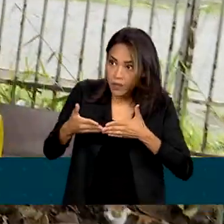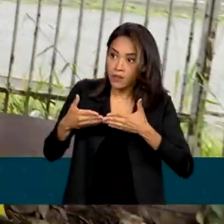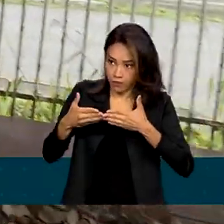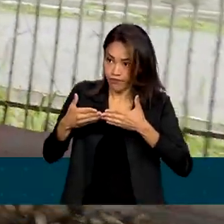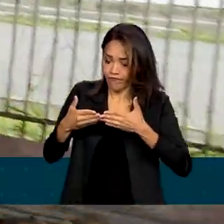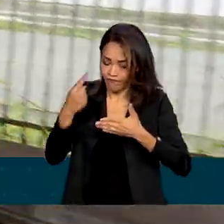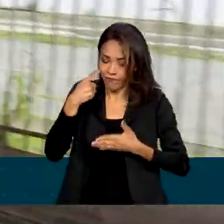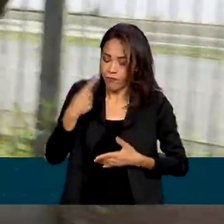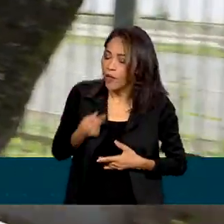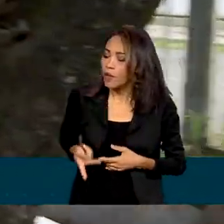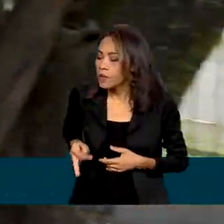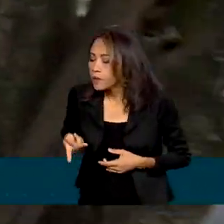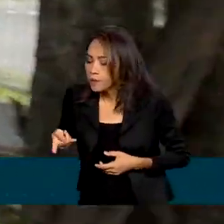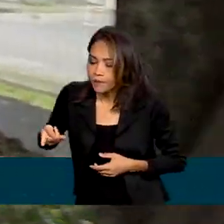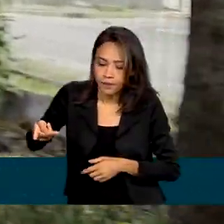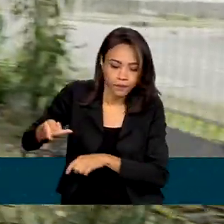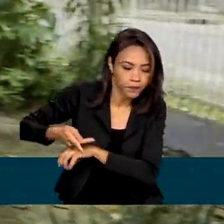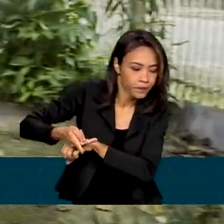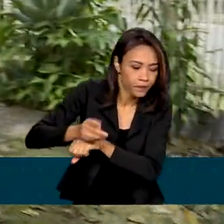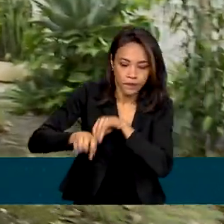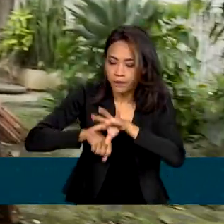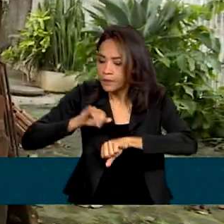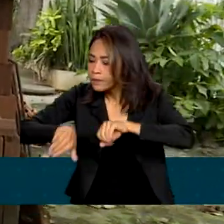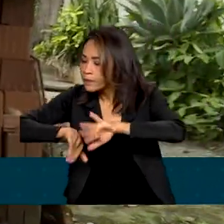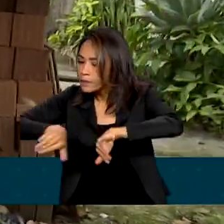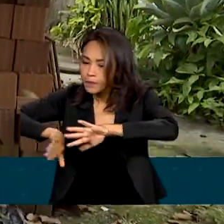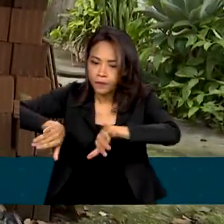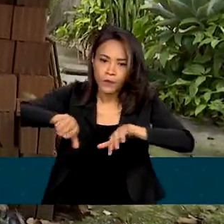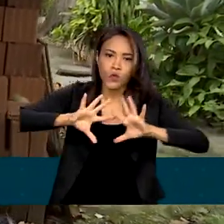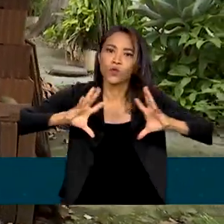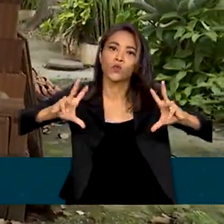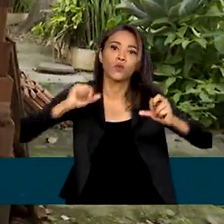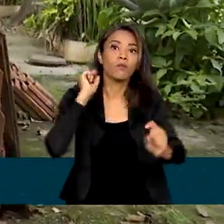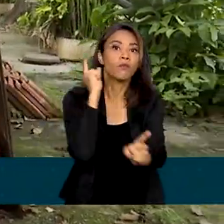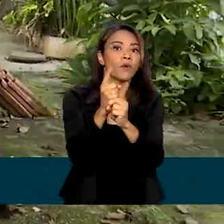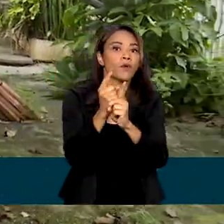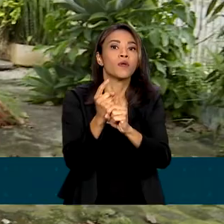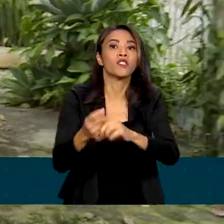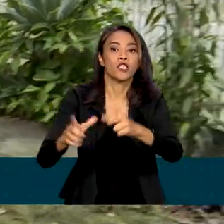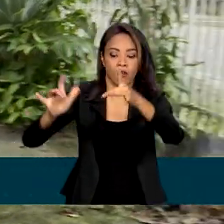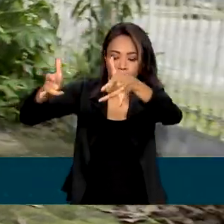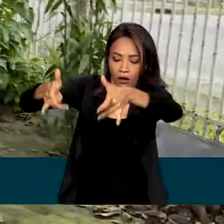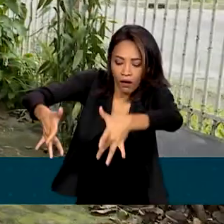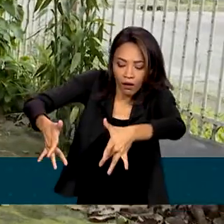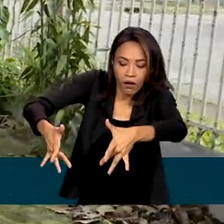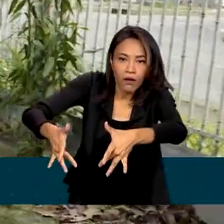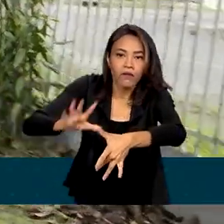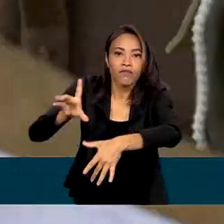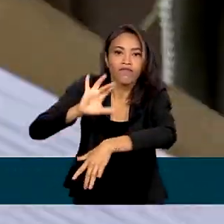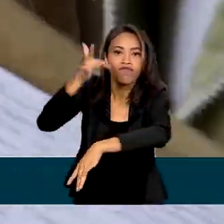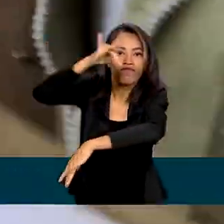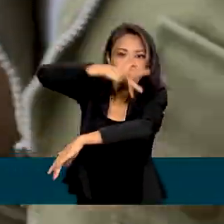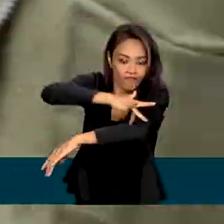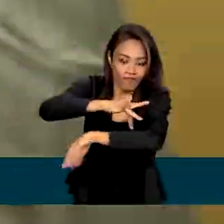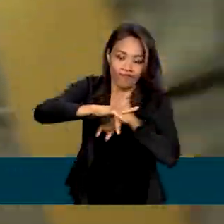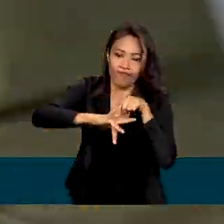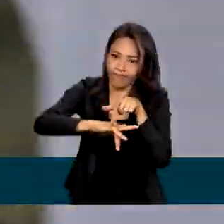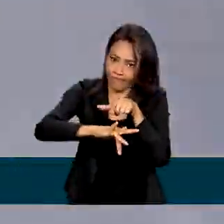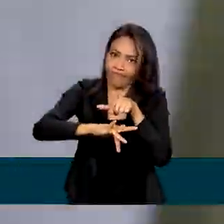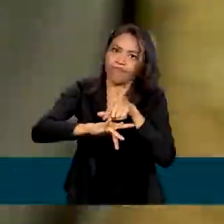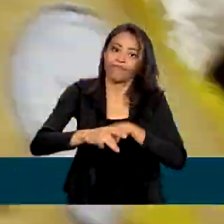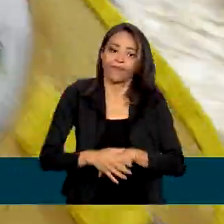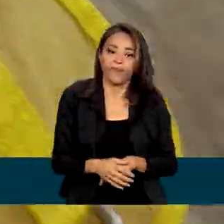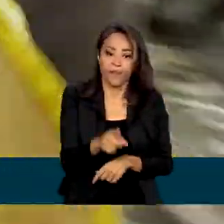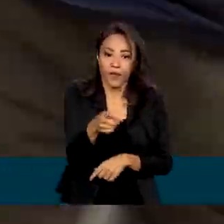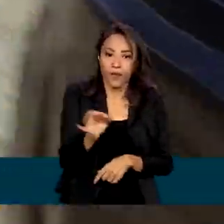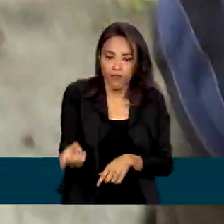e começa o trabalho. Vasculhar todo o quintal à procura de criadouros do mosquito da dengue. Quando tiver lavas,